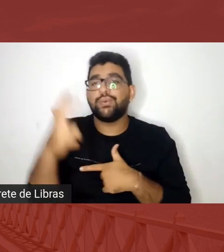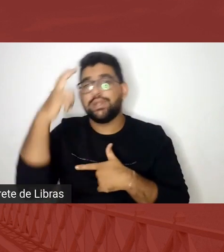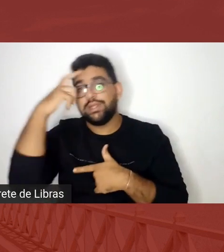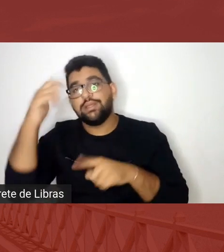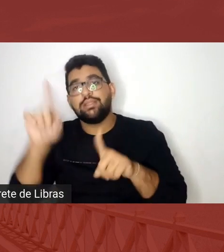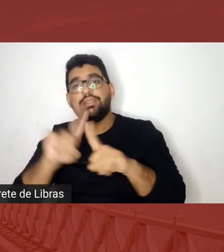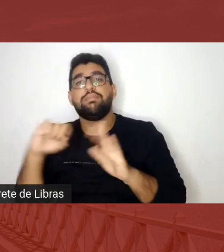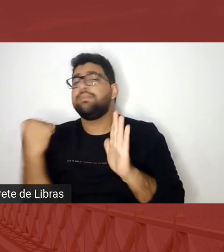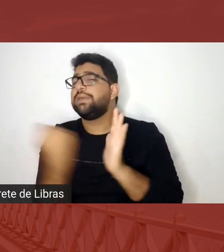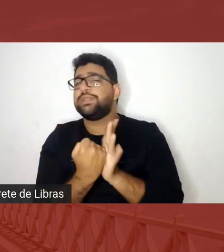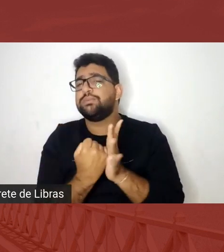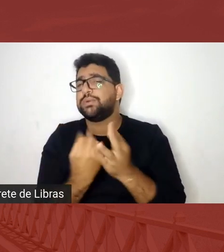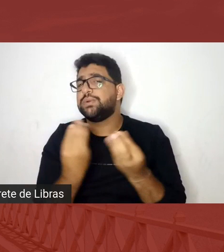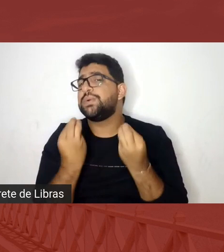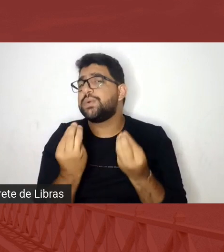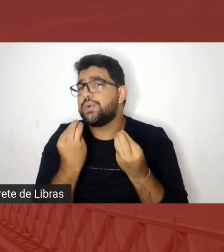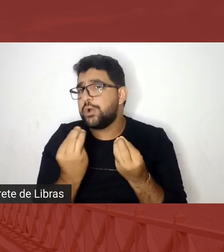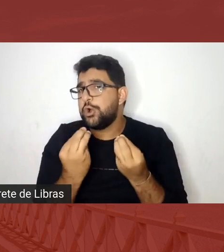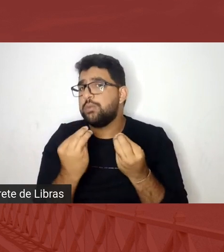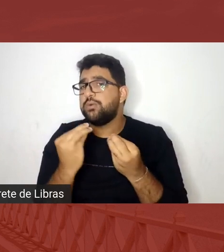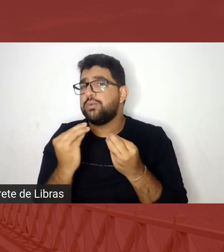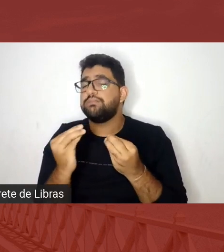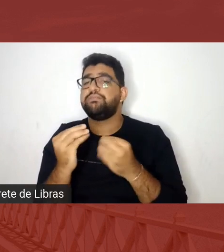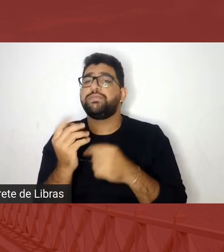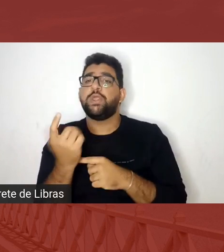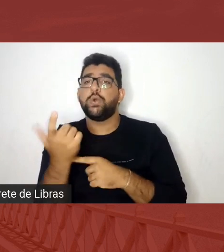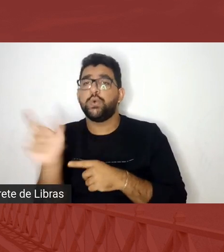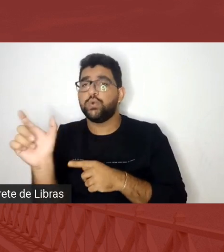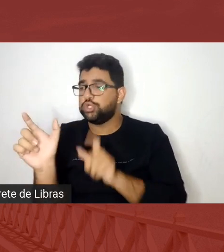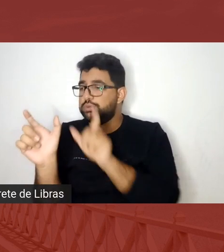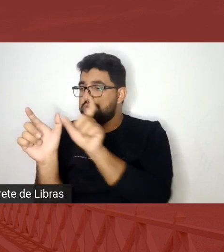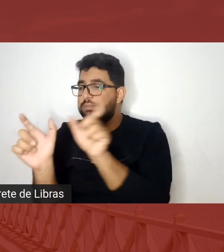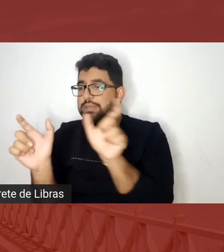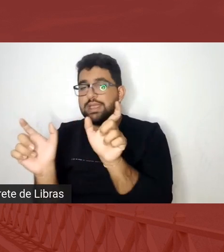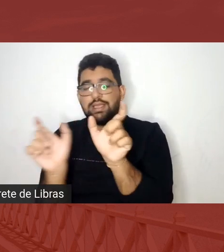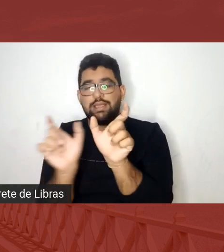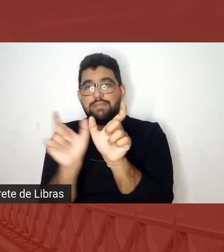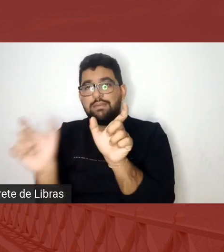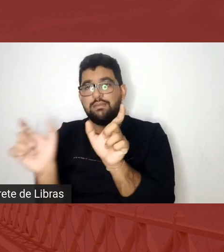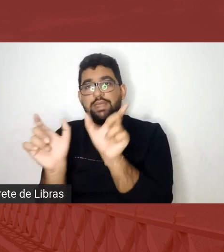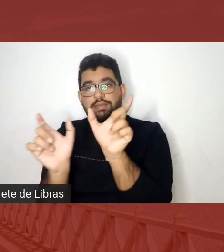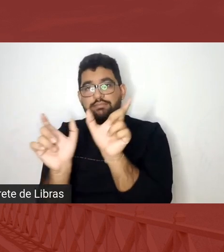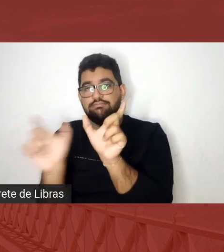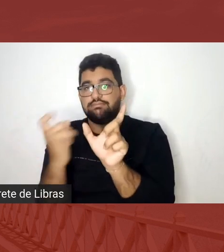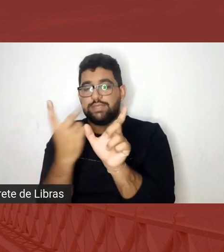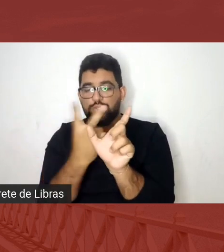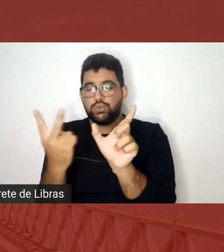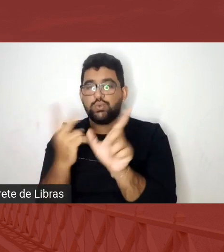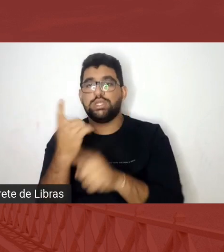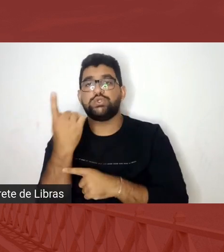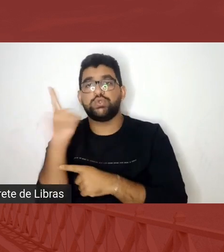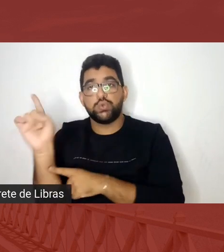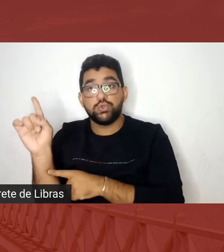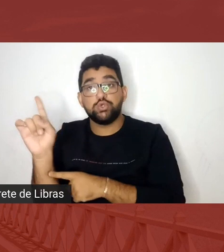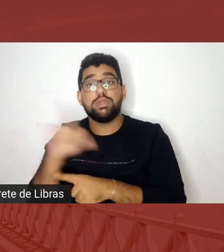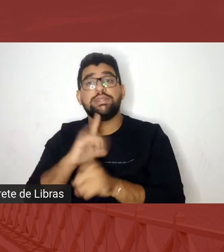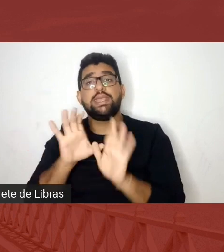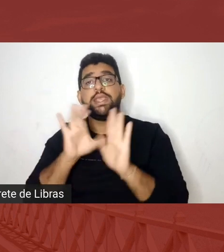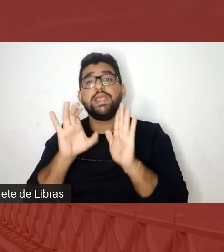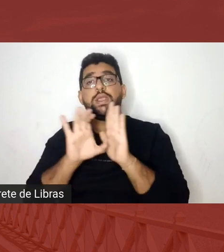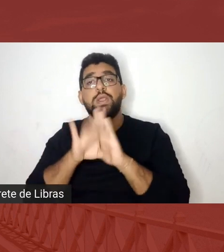E aí, o último conjunto de palavras, as duas últimas palavras, traz um conceito muito